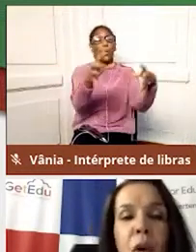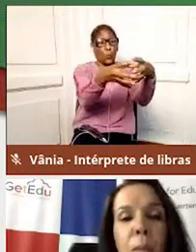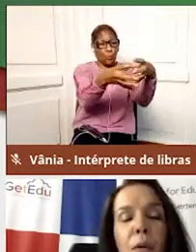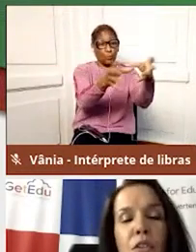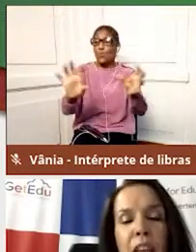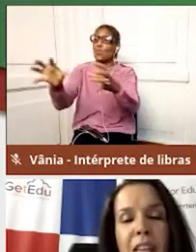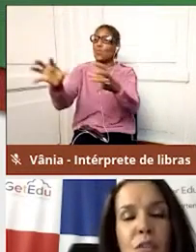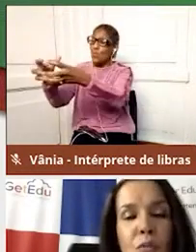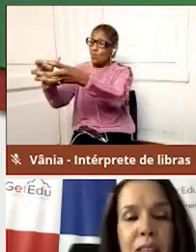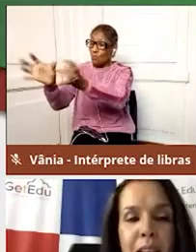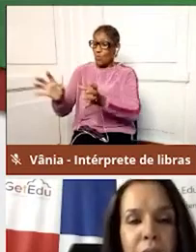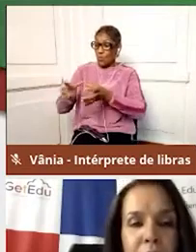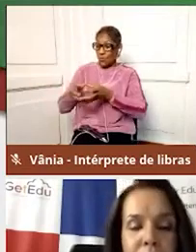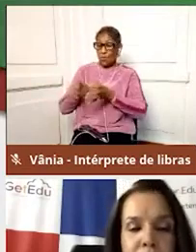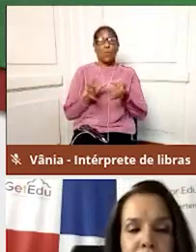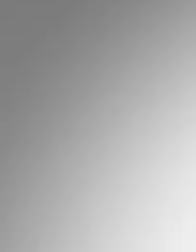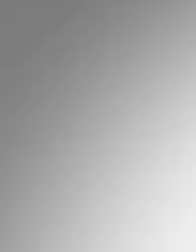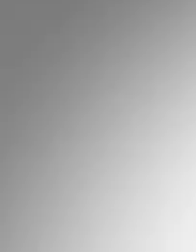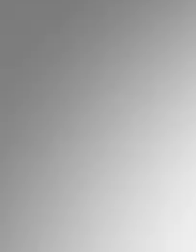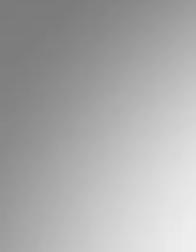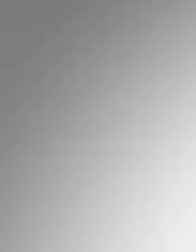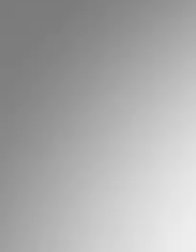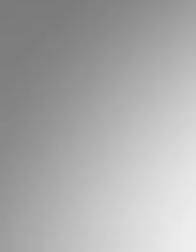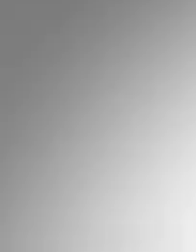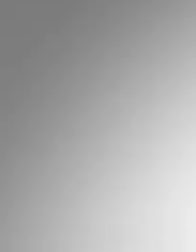consigam postar as suas aulas.